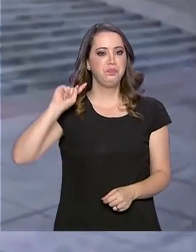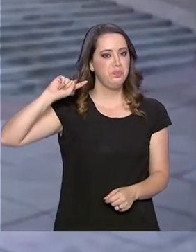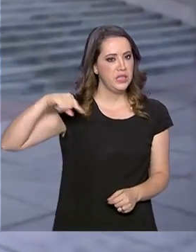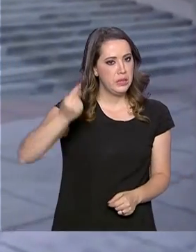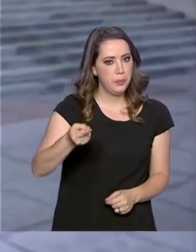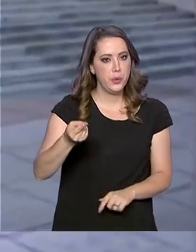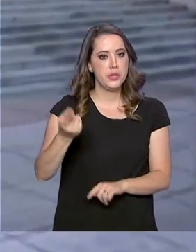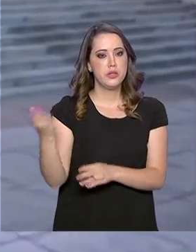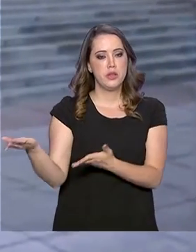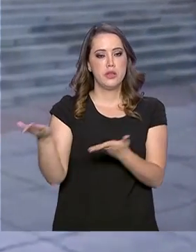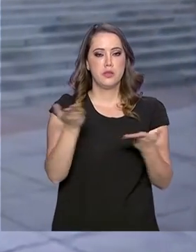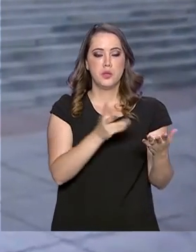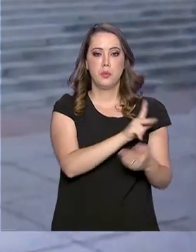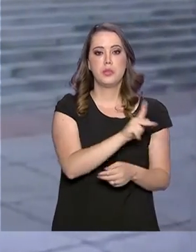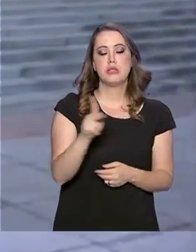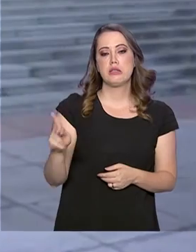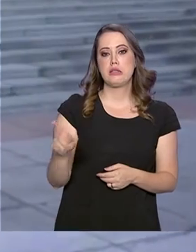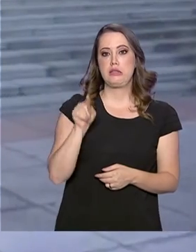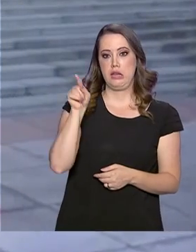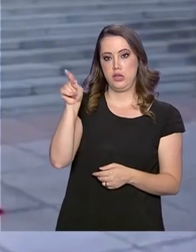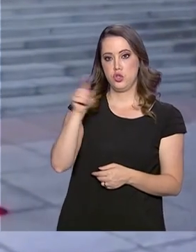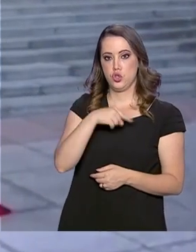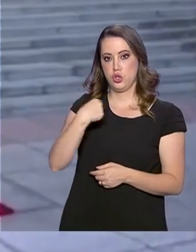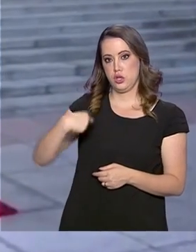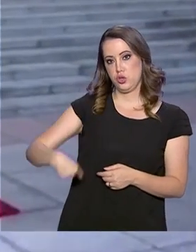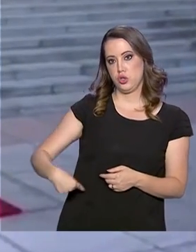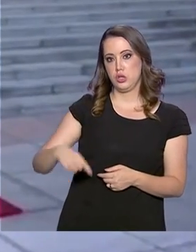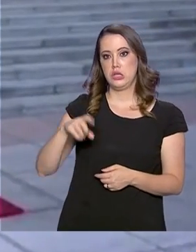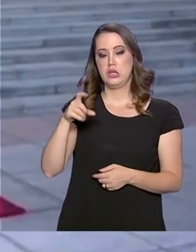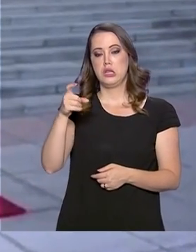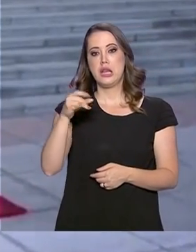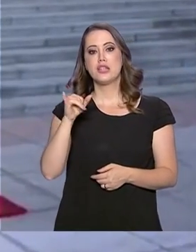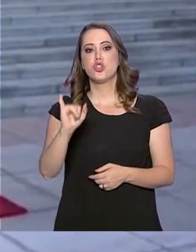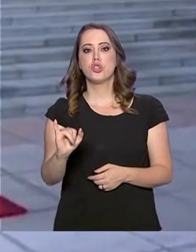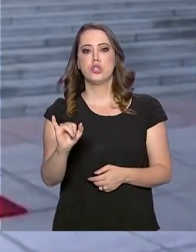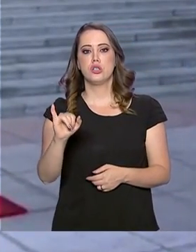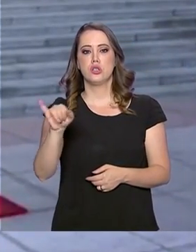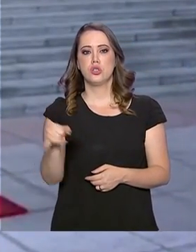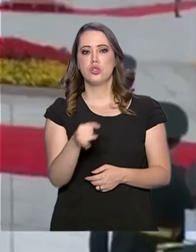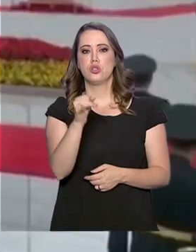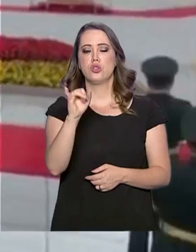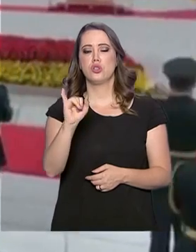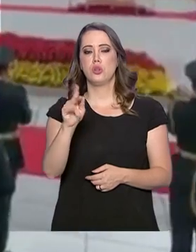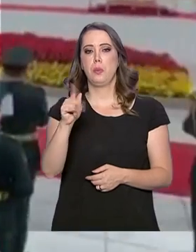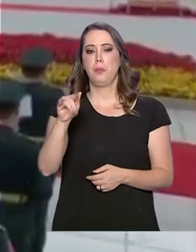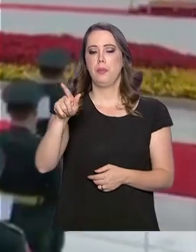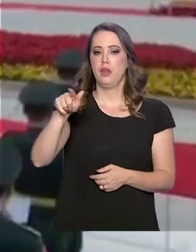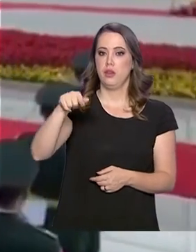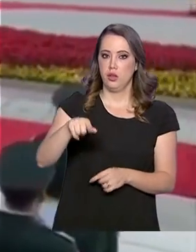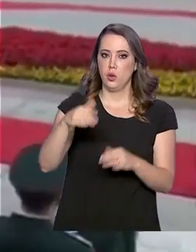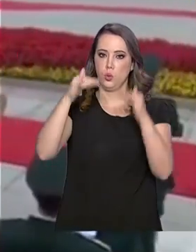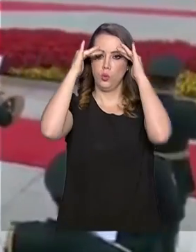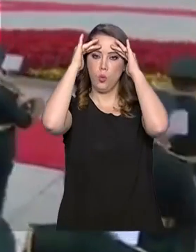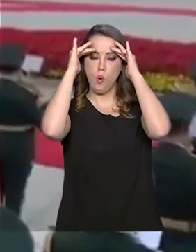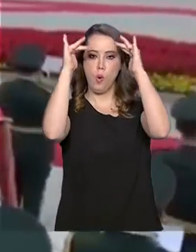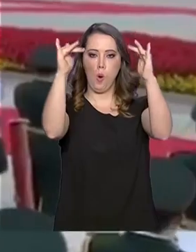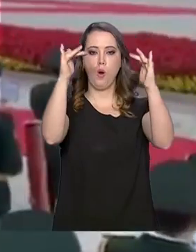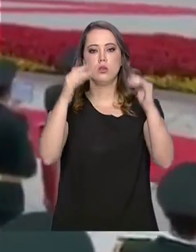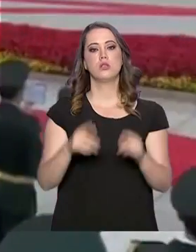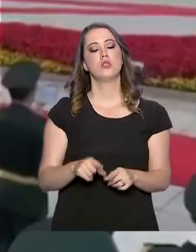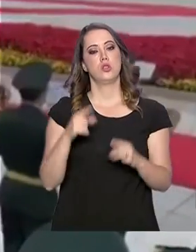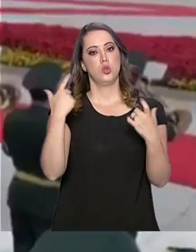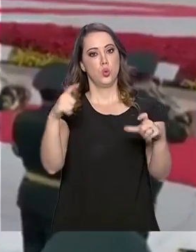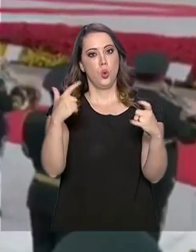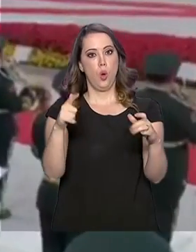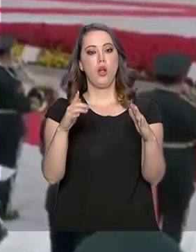Jair Bolsonaro foi recebido pelo presidente chinês Xi Jinping, com honras de Estado no Palácio do Povo. Durante a reunião de